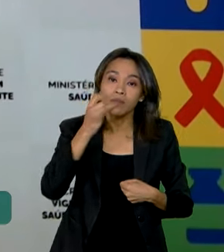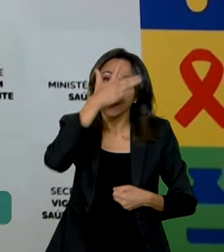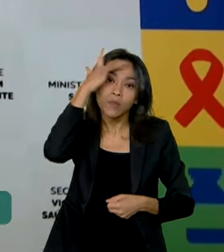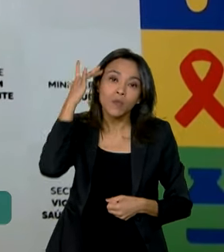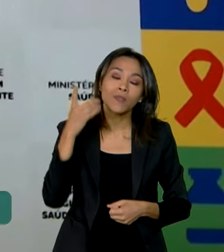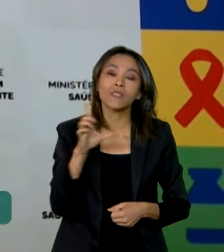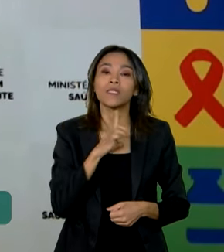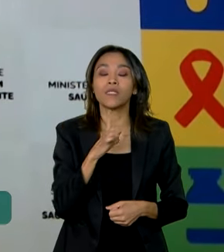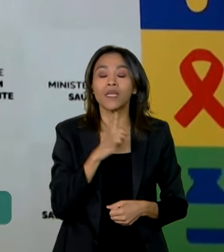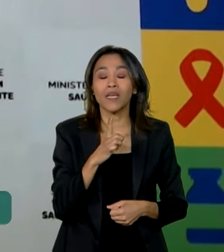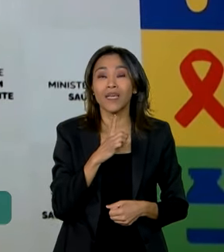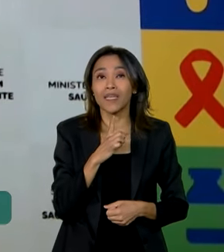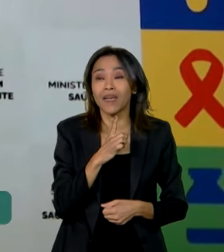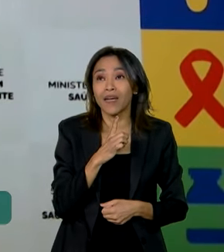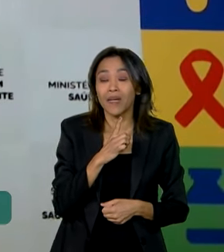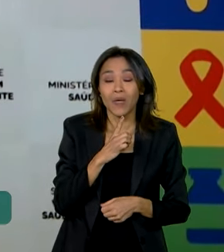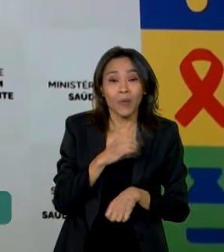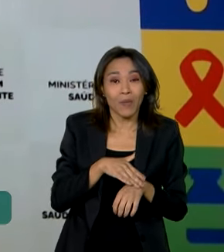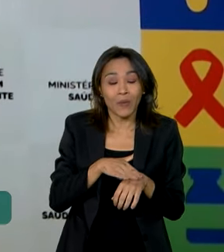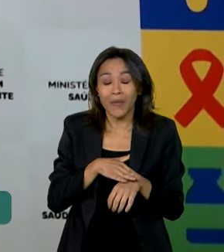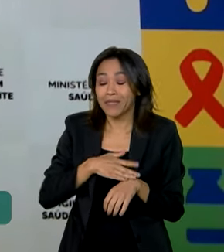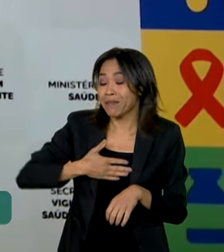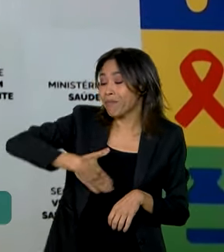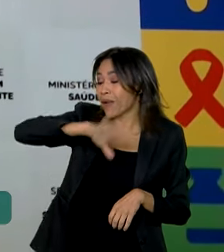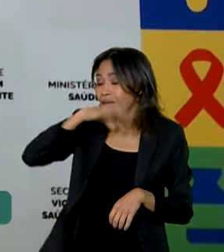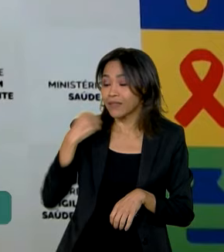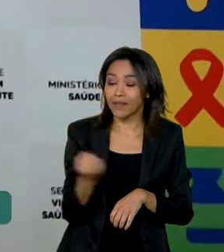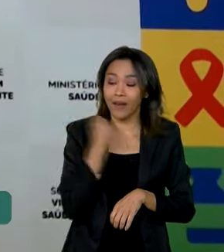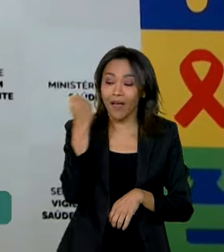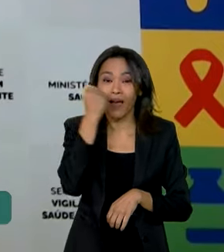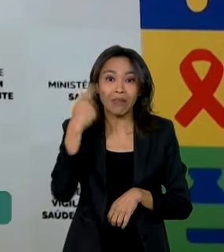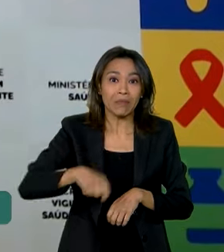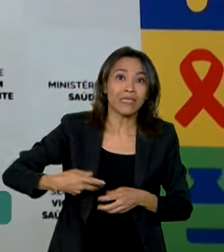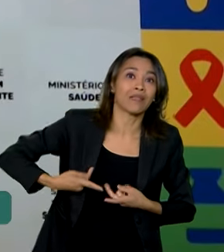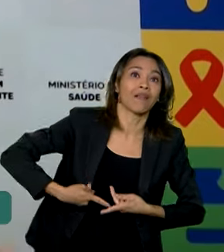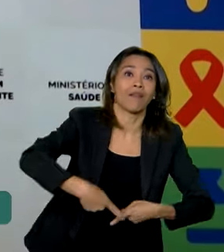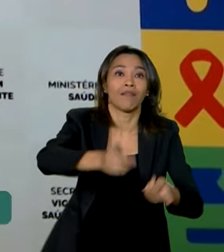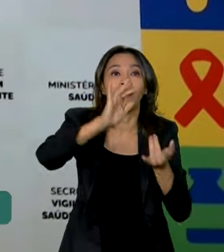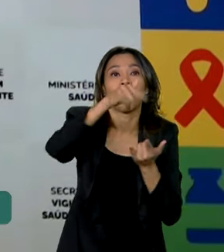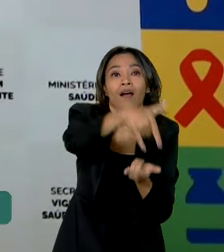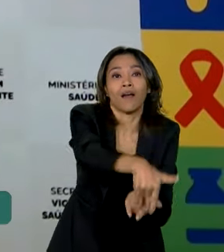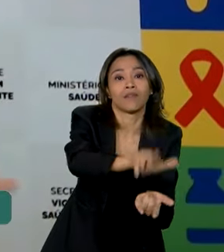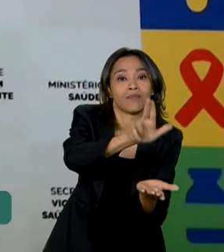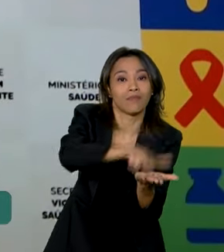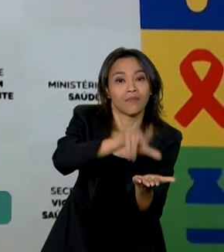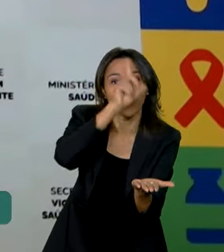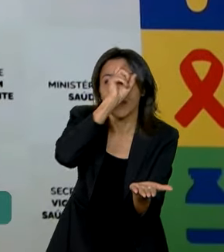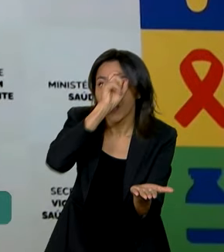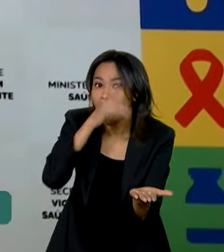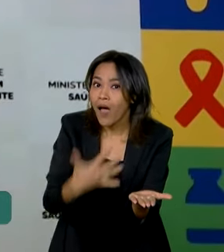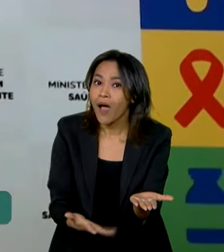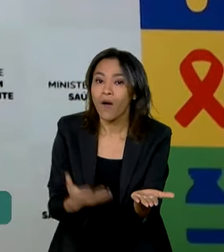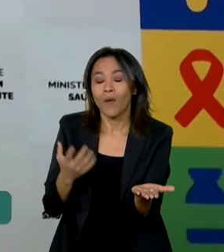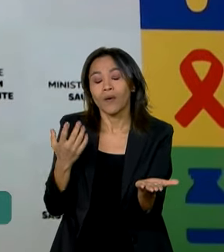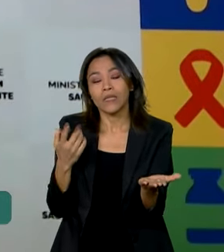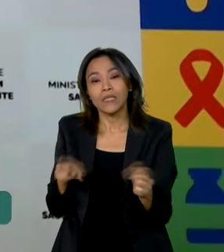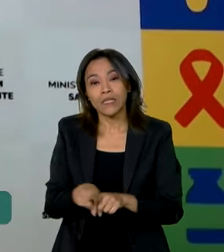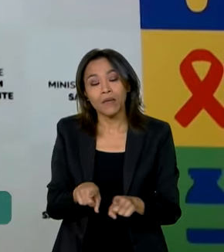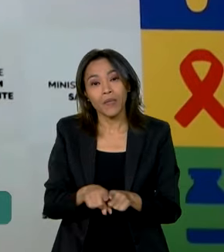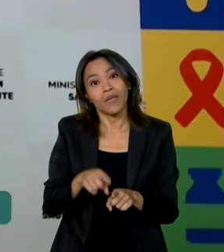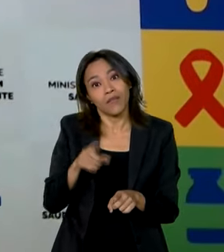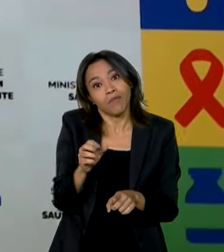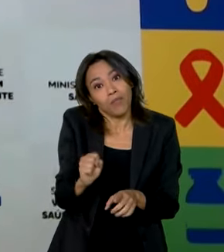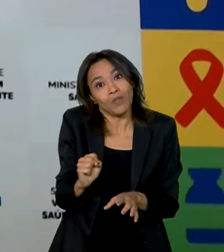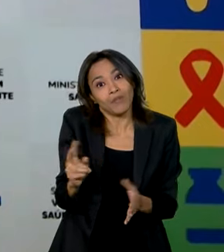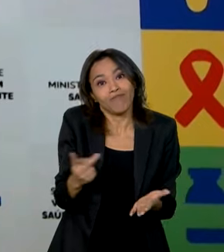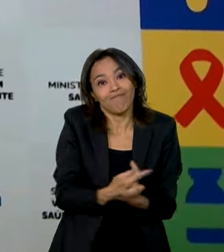tenham um caso mais grave, que precisem de uma internação ou que, em último caso, cheguem